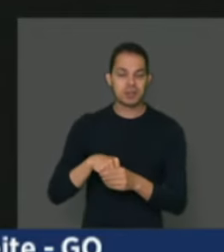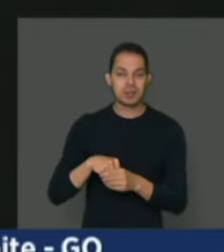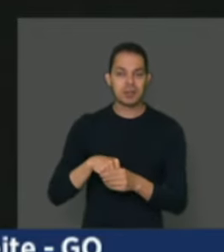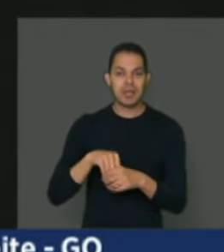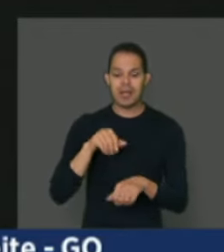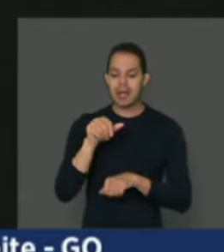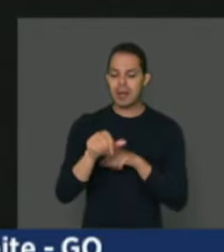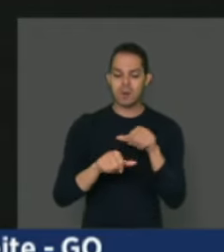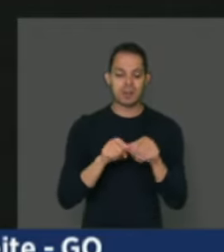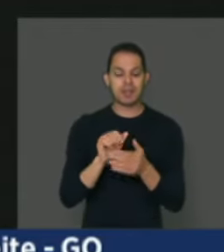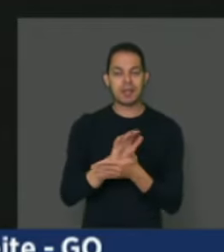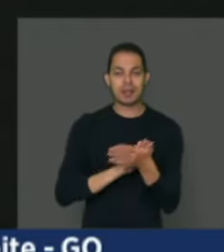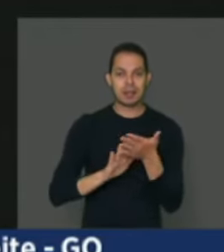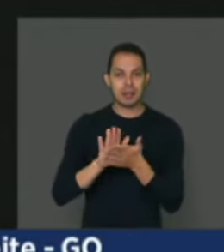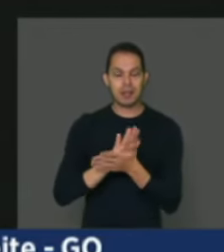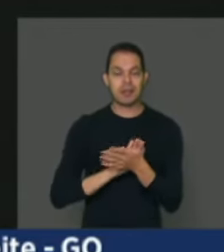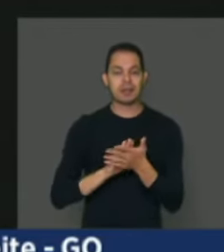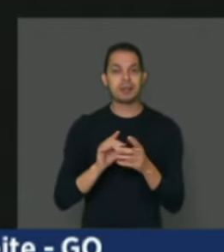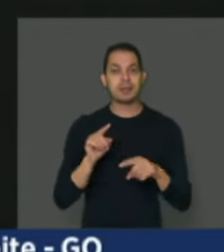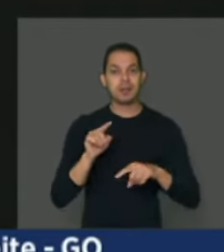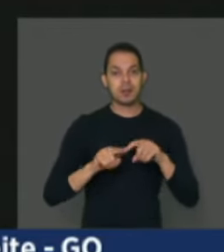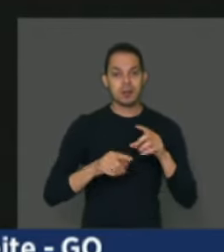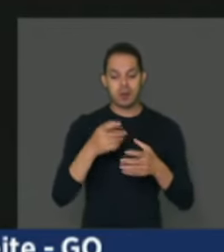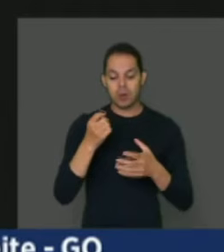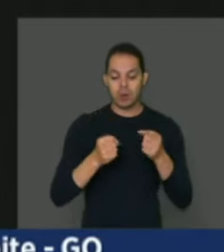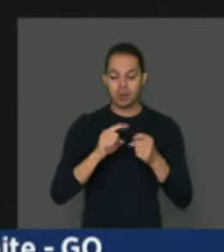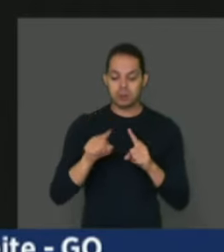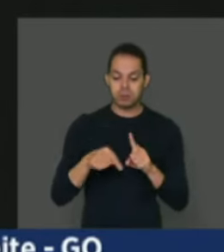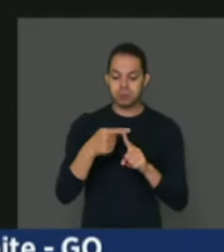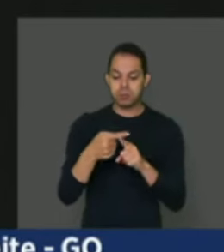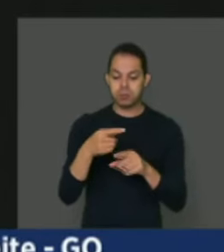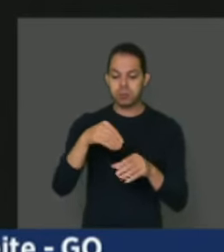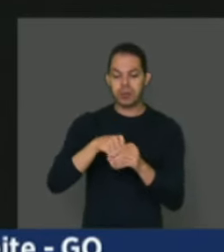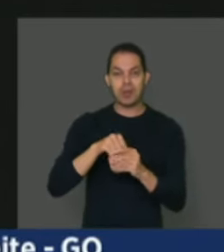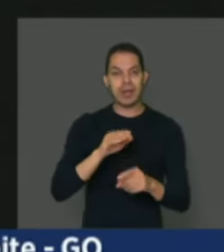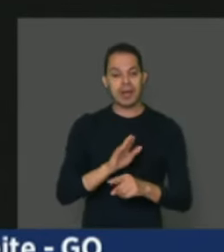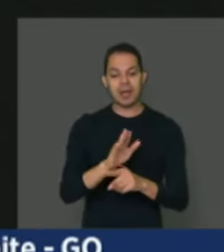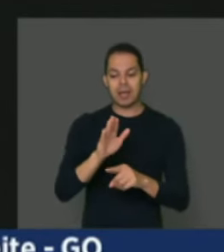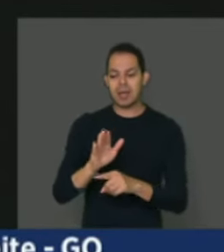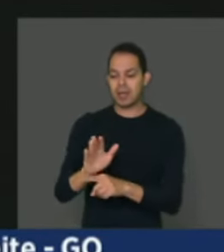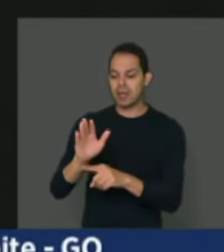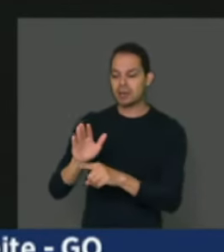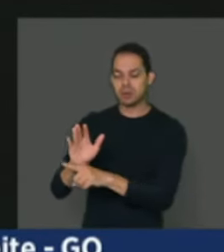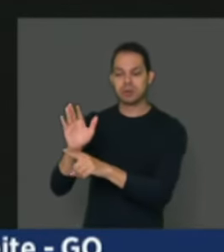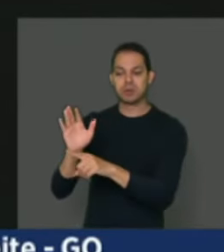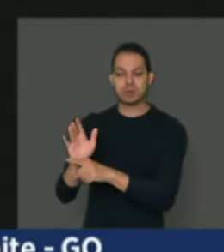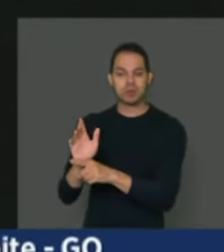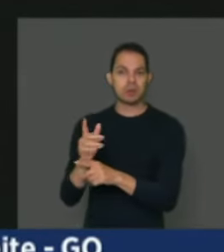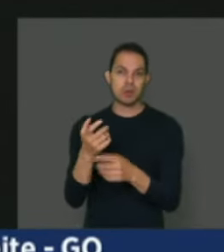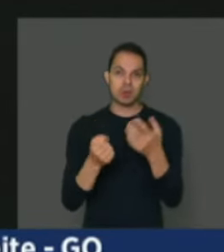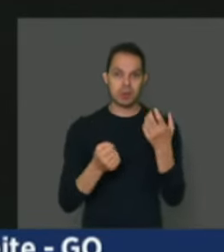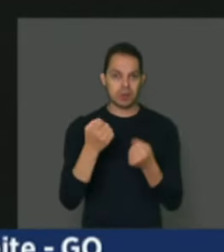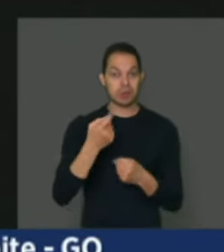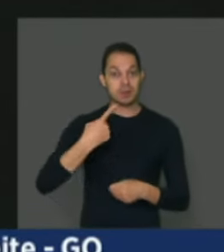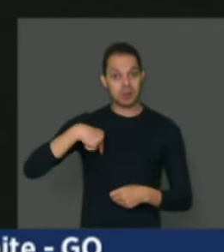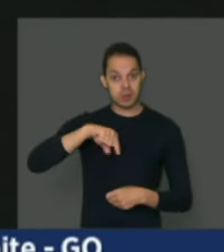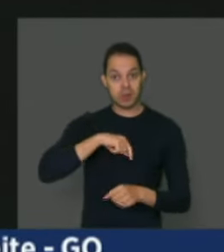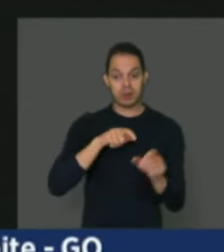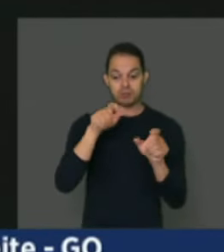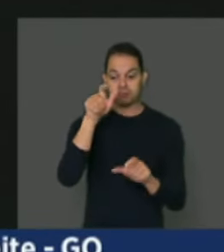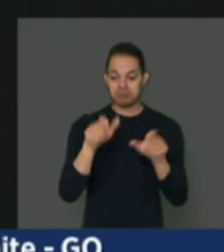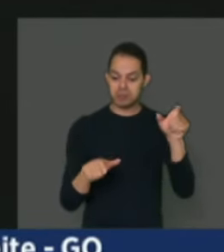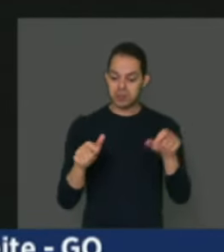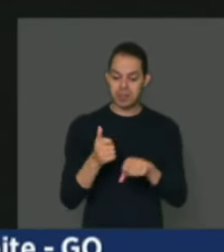esse componente. Isso favorecendo os pequenos laticínios. Quer dizer, nós, produtores de leite, temos